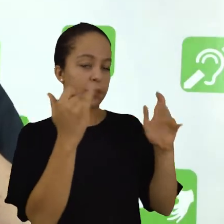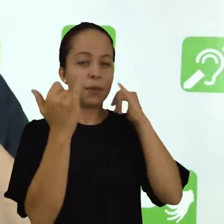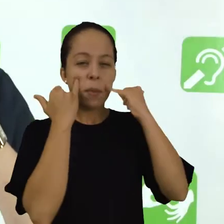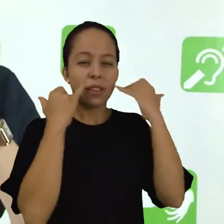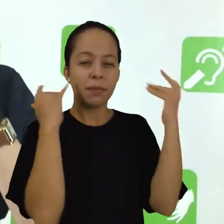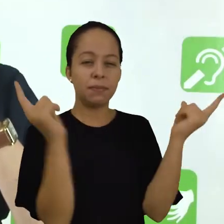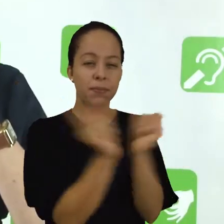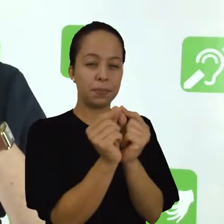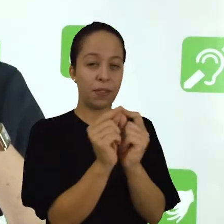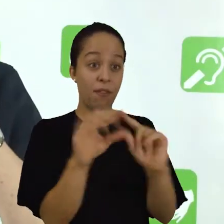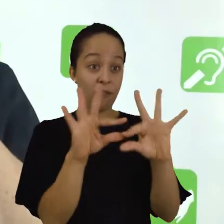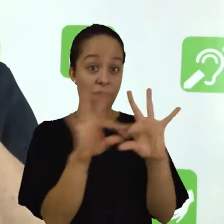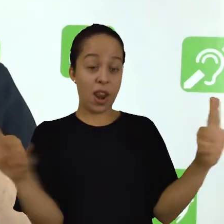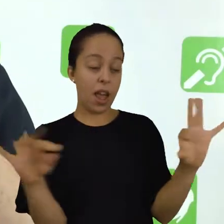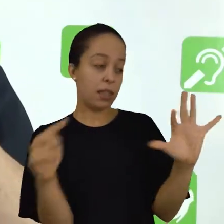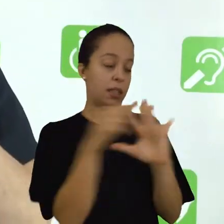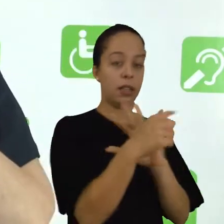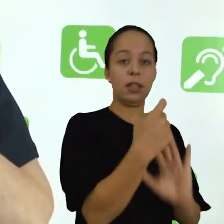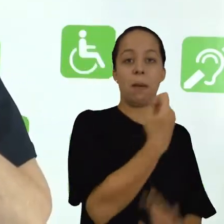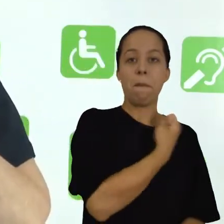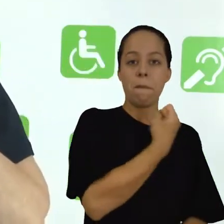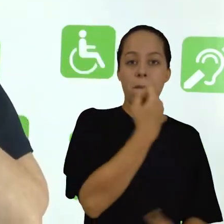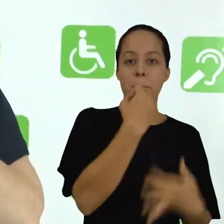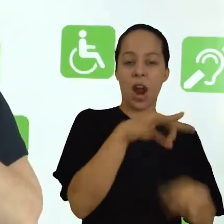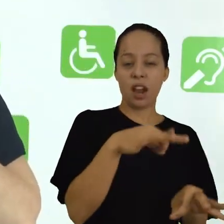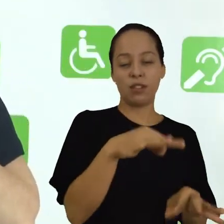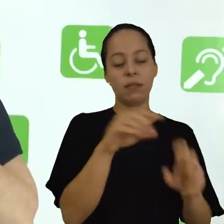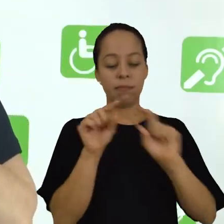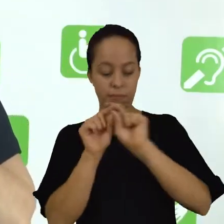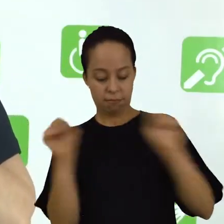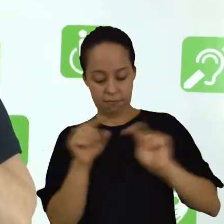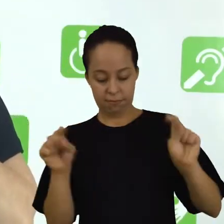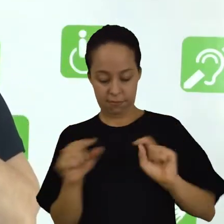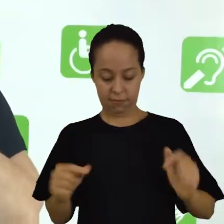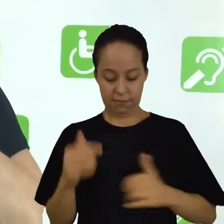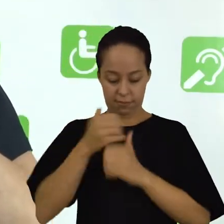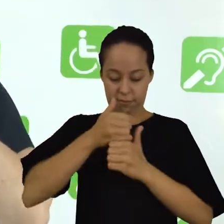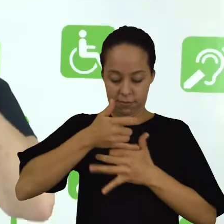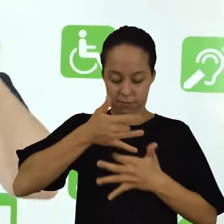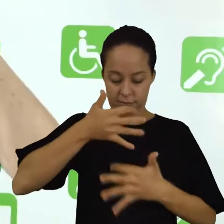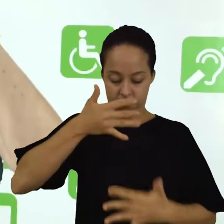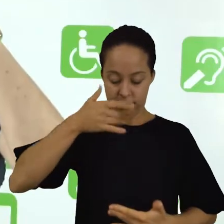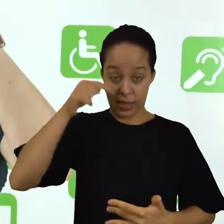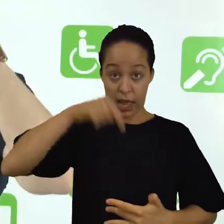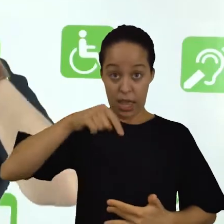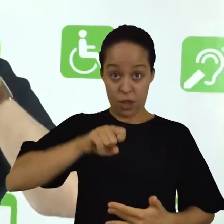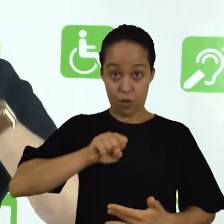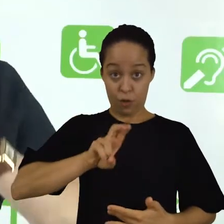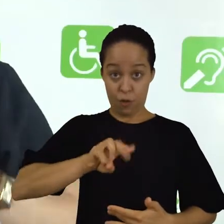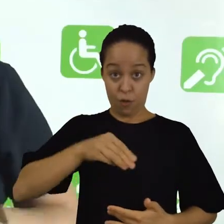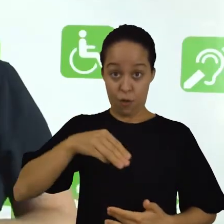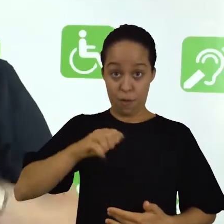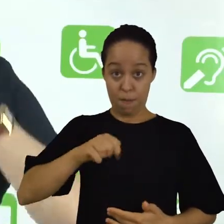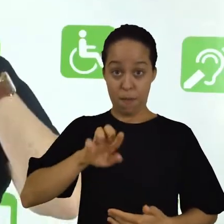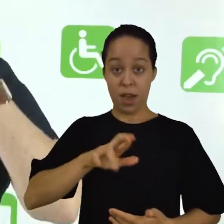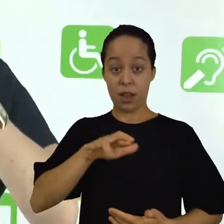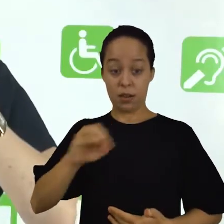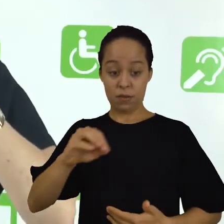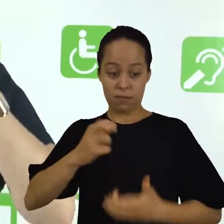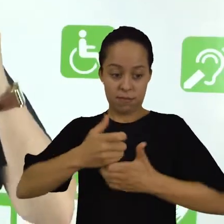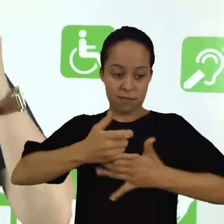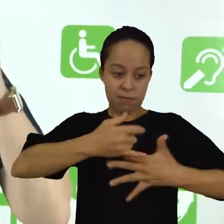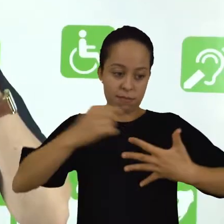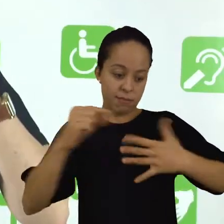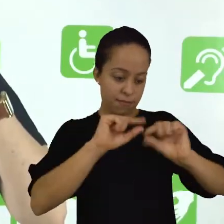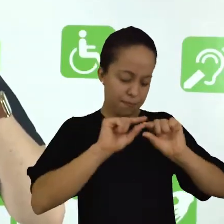informação na forma de um sumário com as ideias principais, depois, com base neste sumário, você